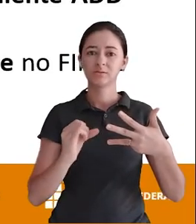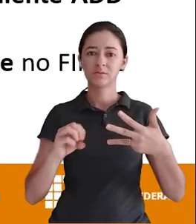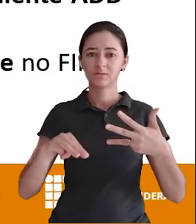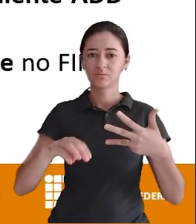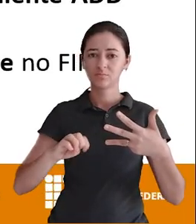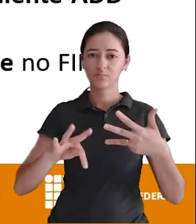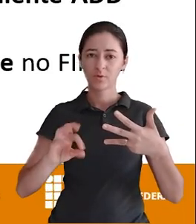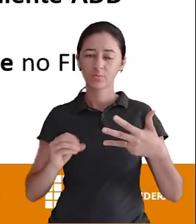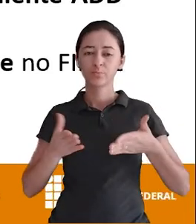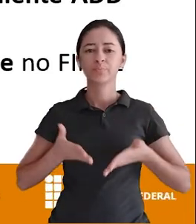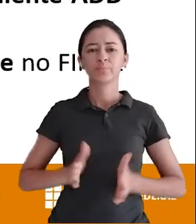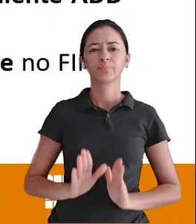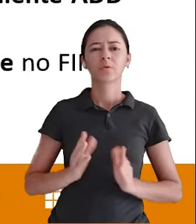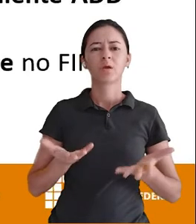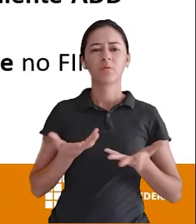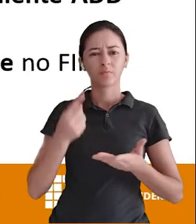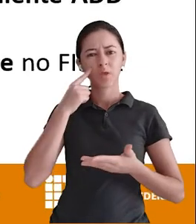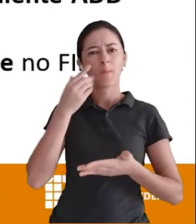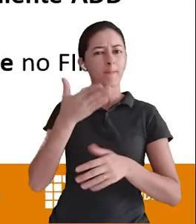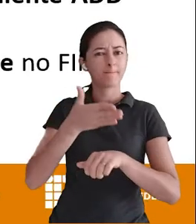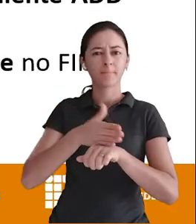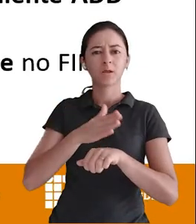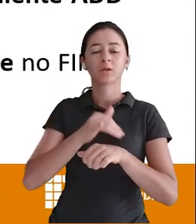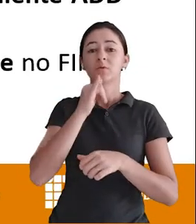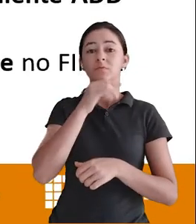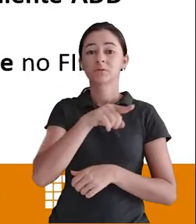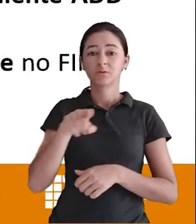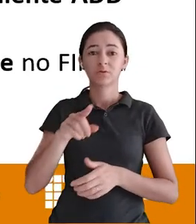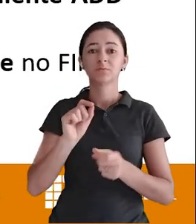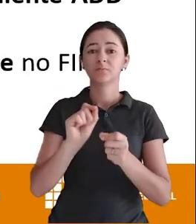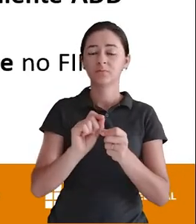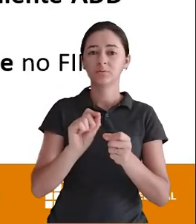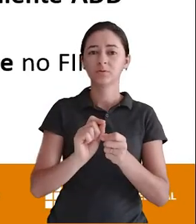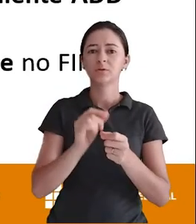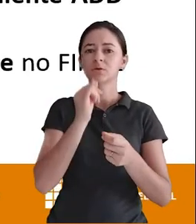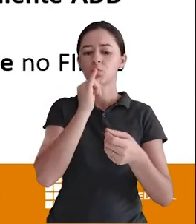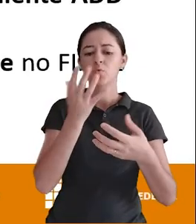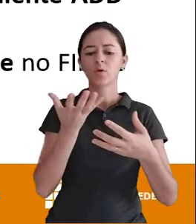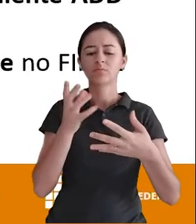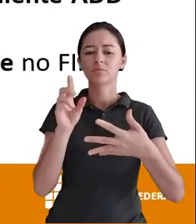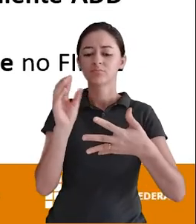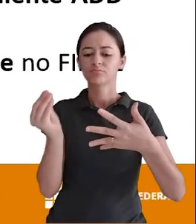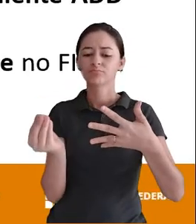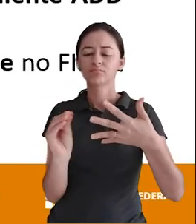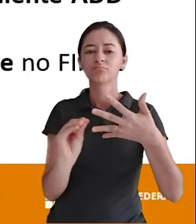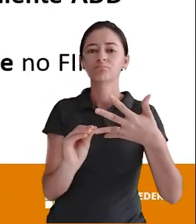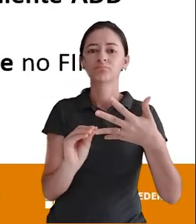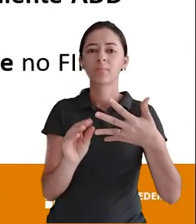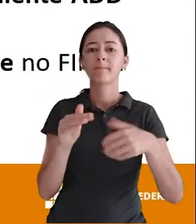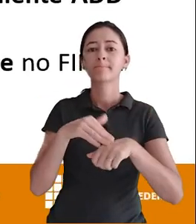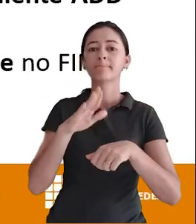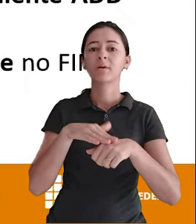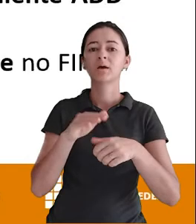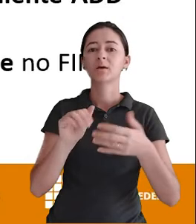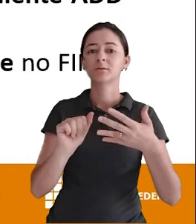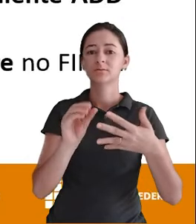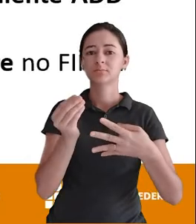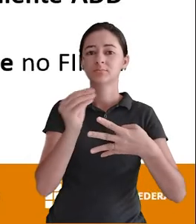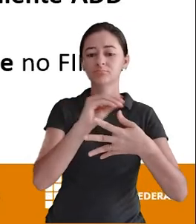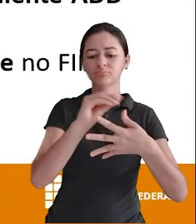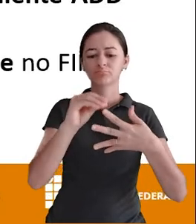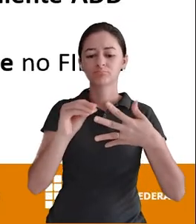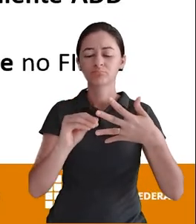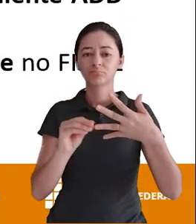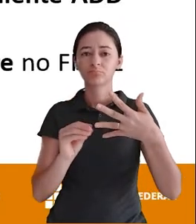exercício Que eu vou colocar Para vocês Para fazerem Mas é assim Adicione o atributo Data de nascimento Na tabela Aluno É isso que você deve fazer